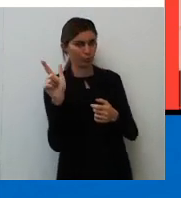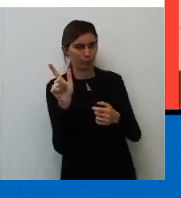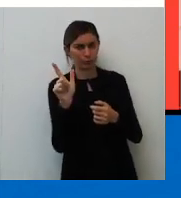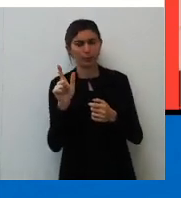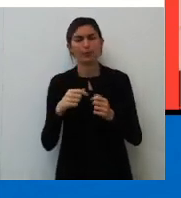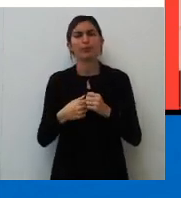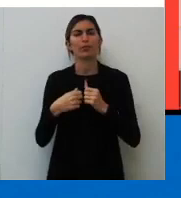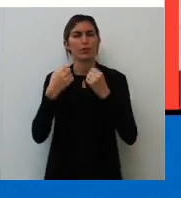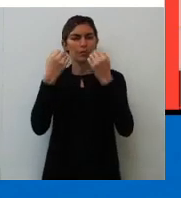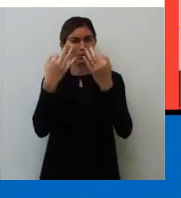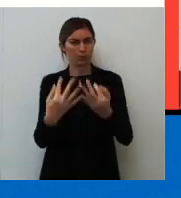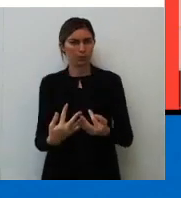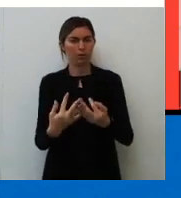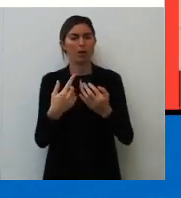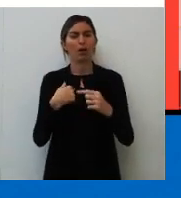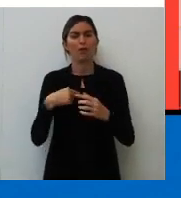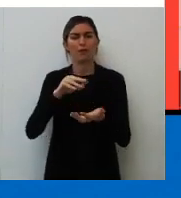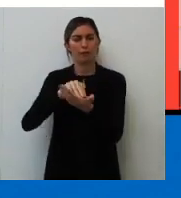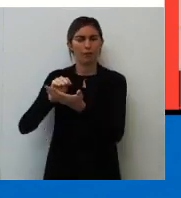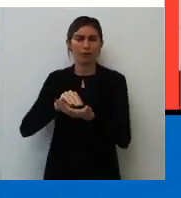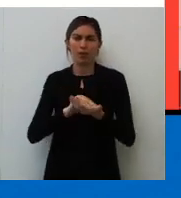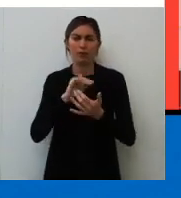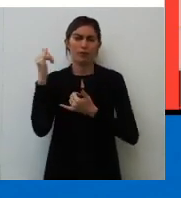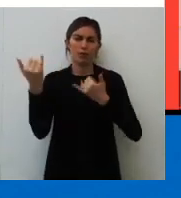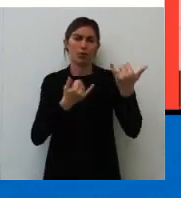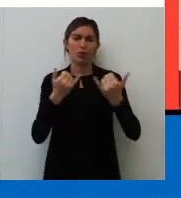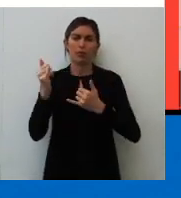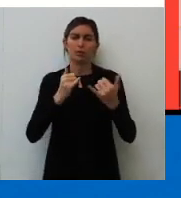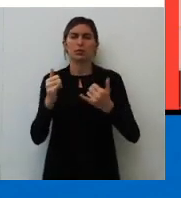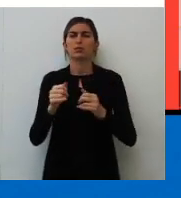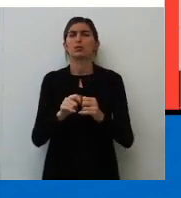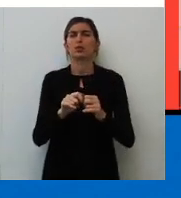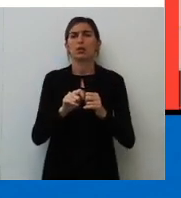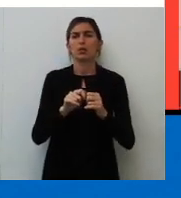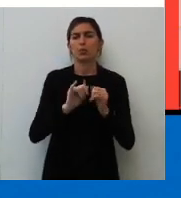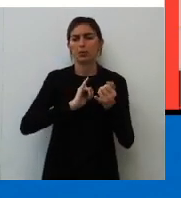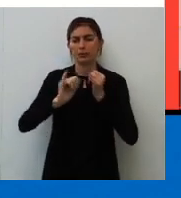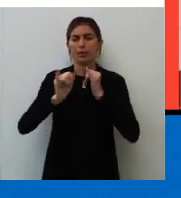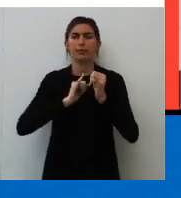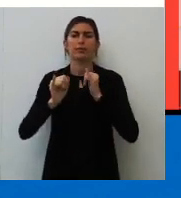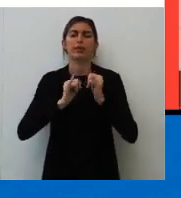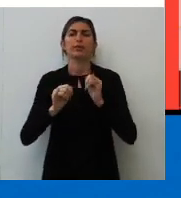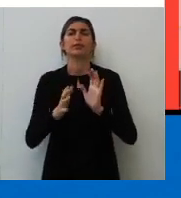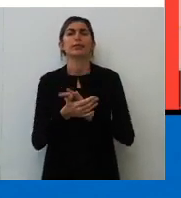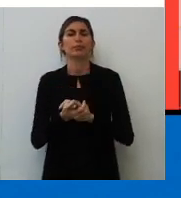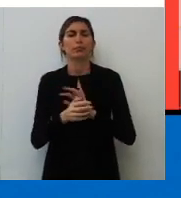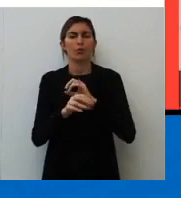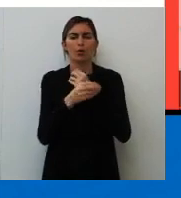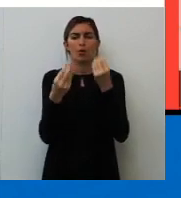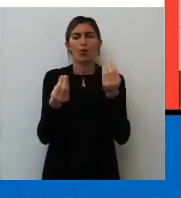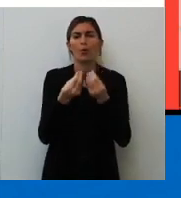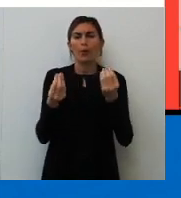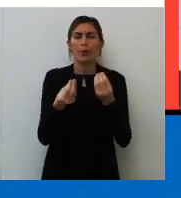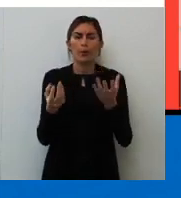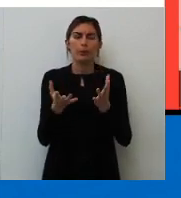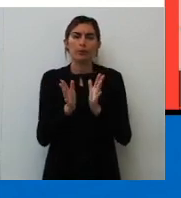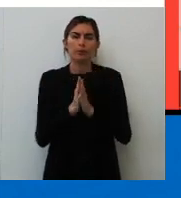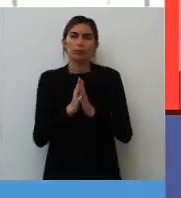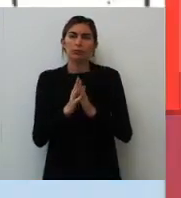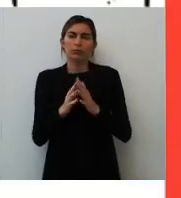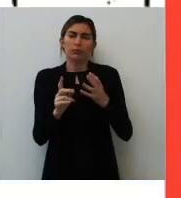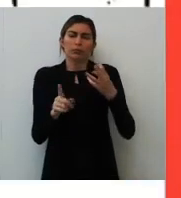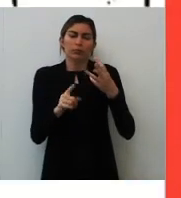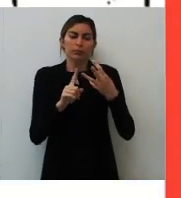salientar é a falta de informação no que tange à internet. E aí, com o advento da